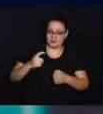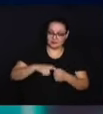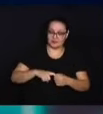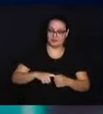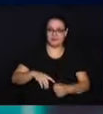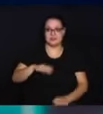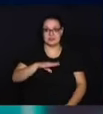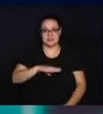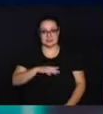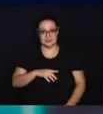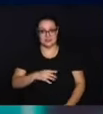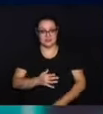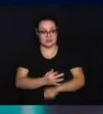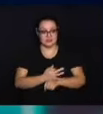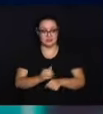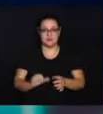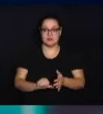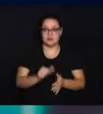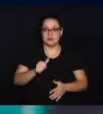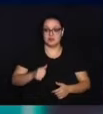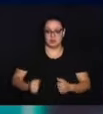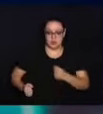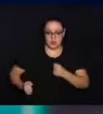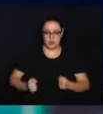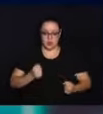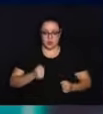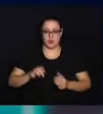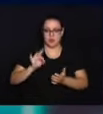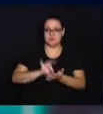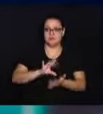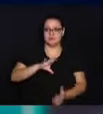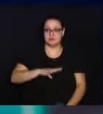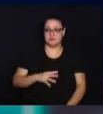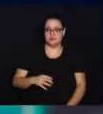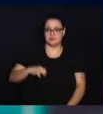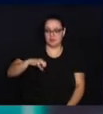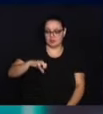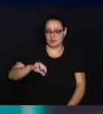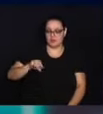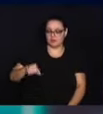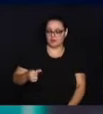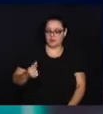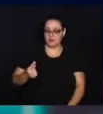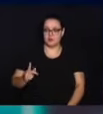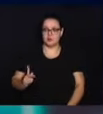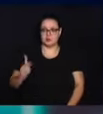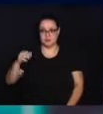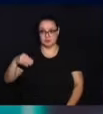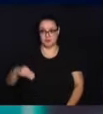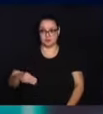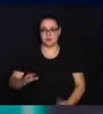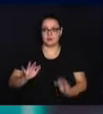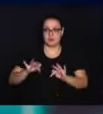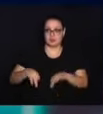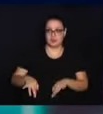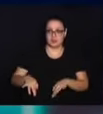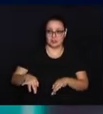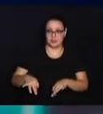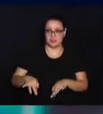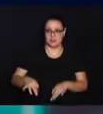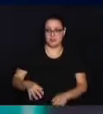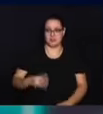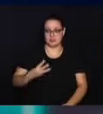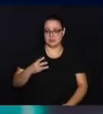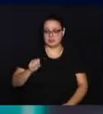à sua cidade de férias, quando fez a primeira corrida oficial na sua cidade, correndo 9,1 quilômetros, finalizando a